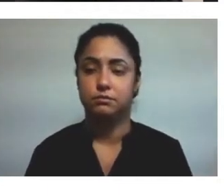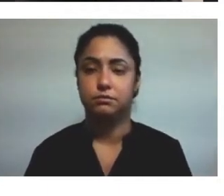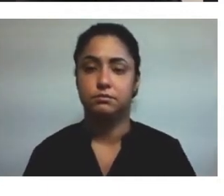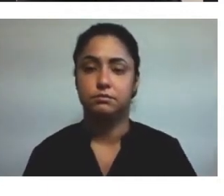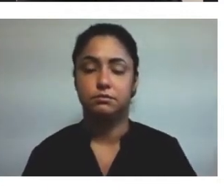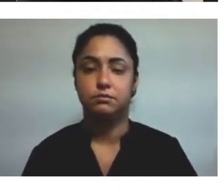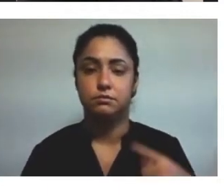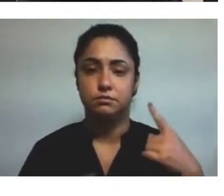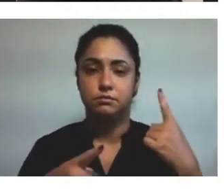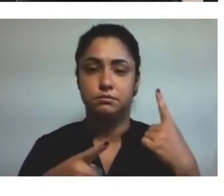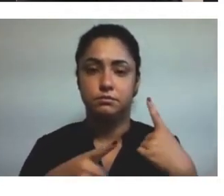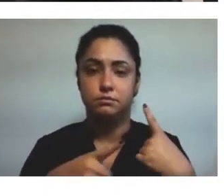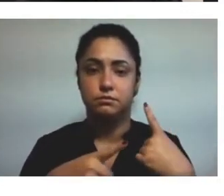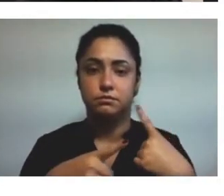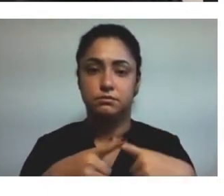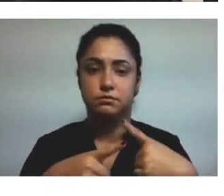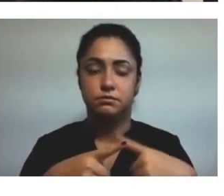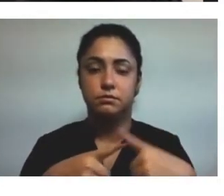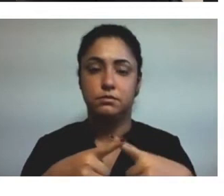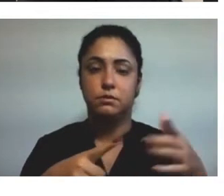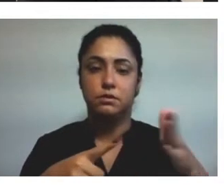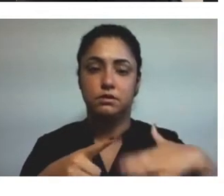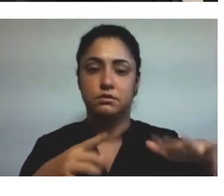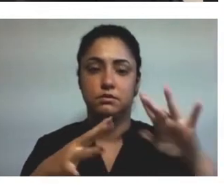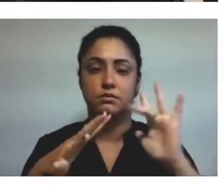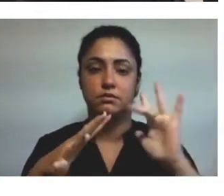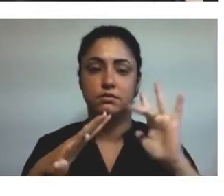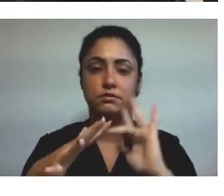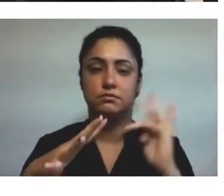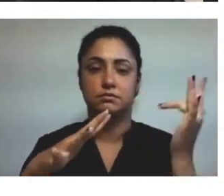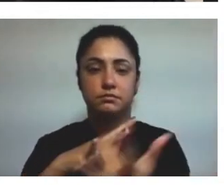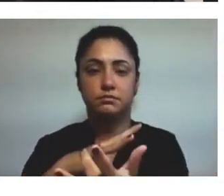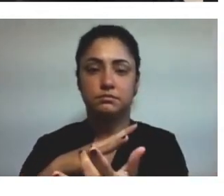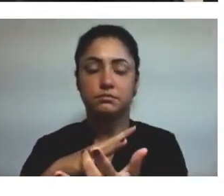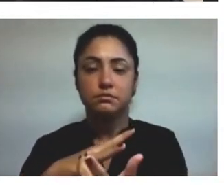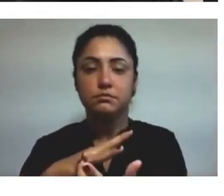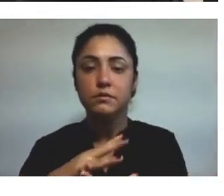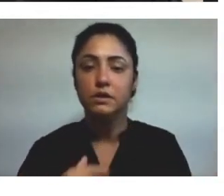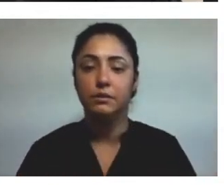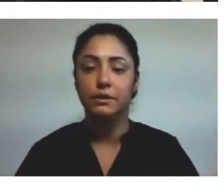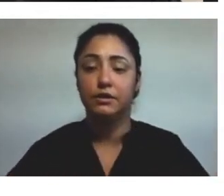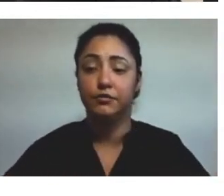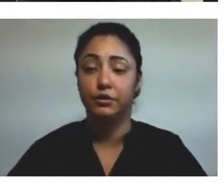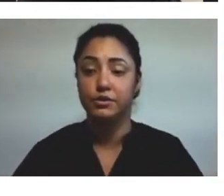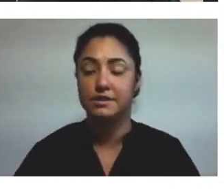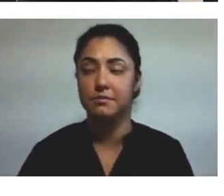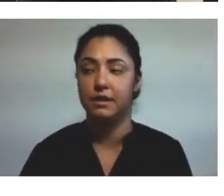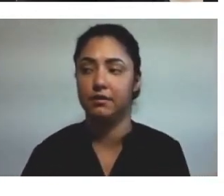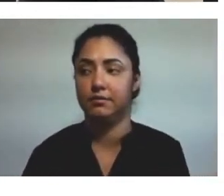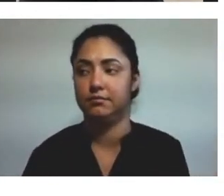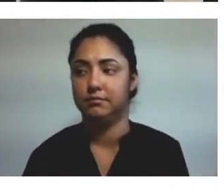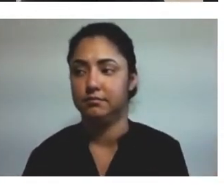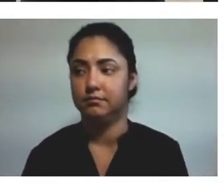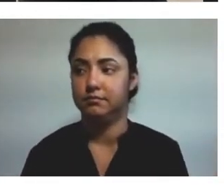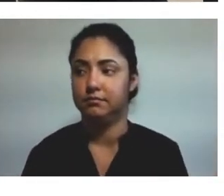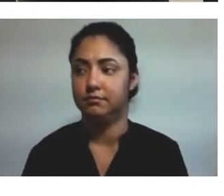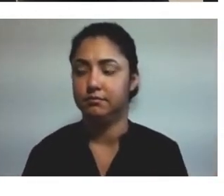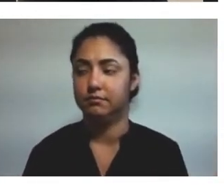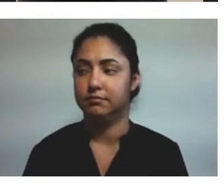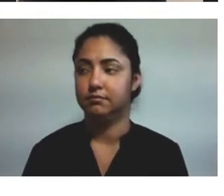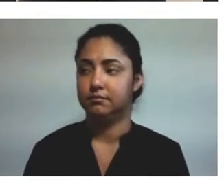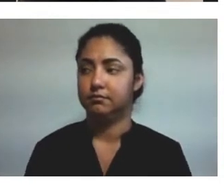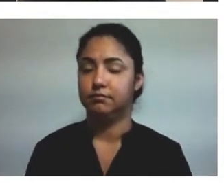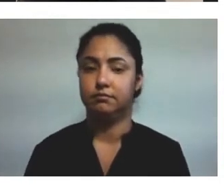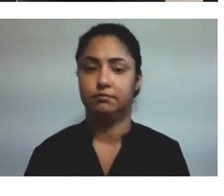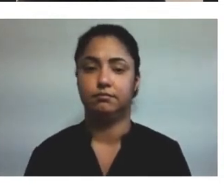campus, nas redes sociais, né? Enfim, e aí começou, né? O projeto em